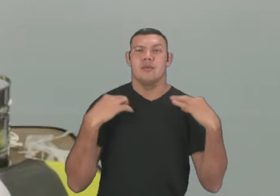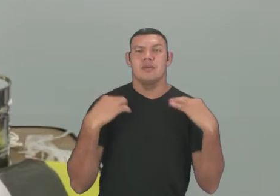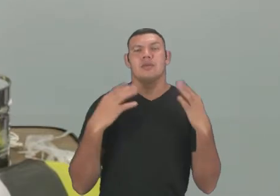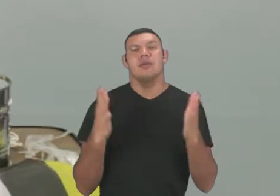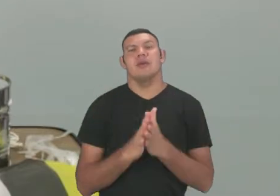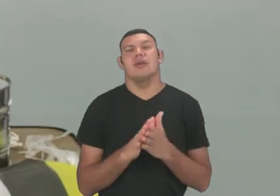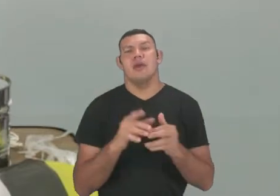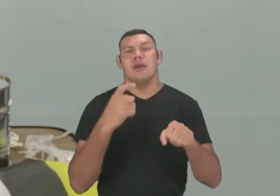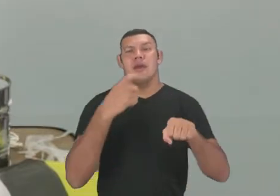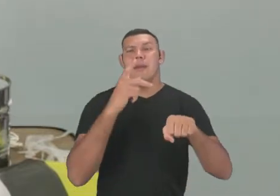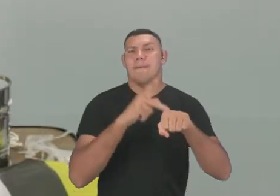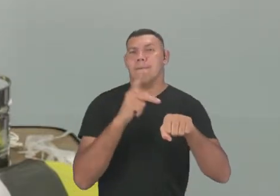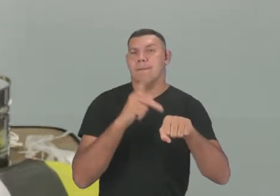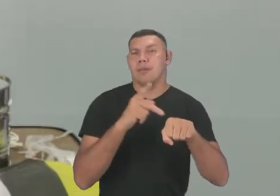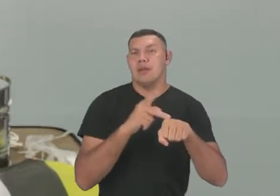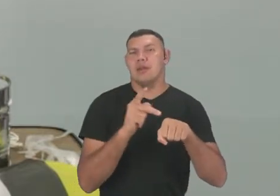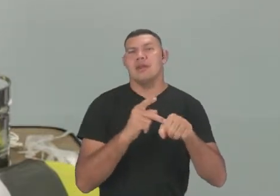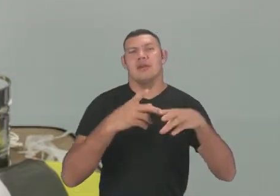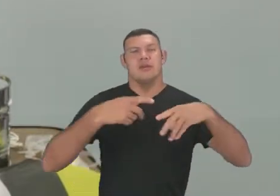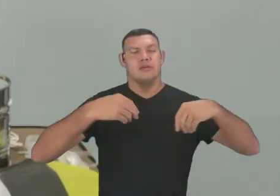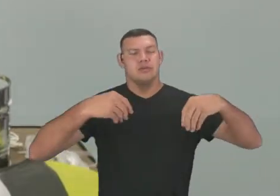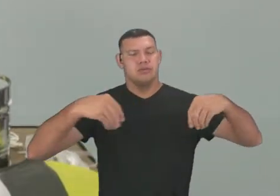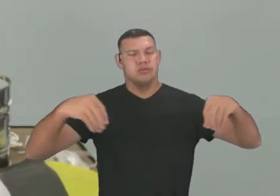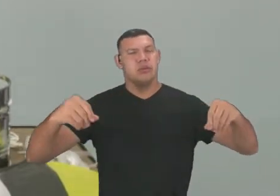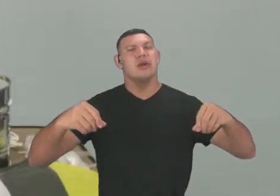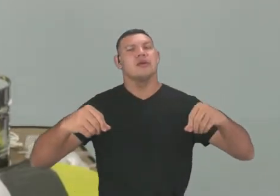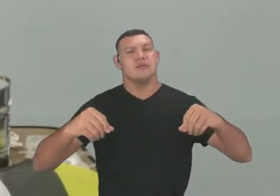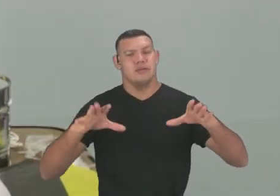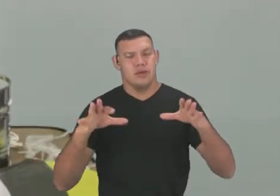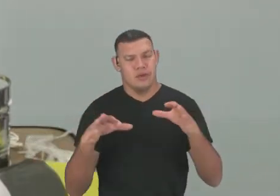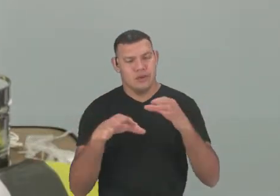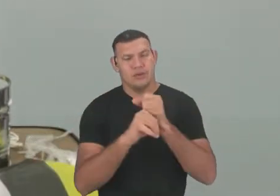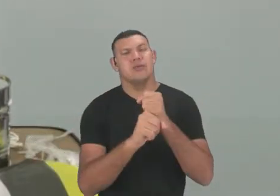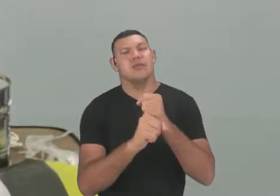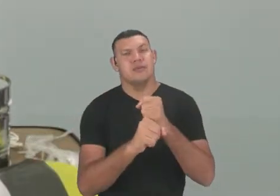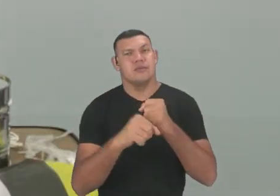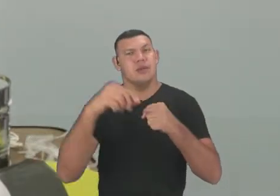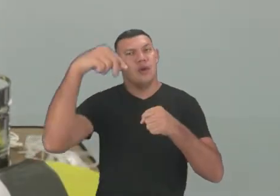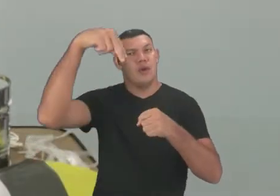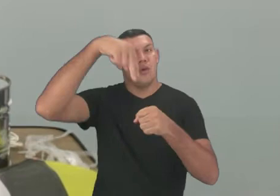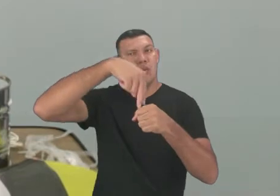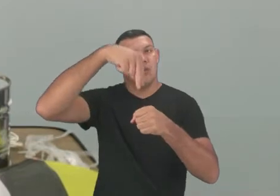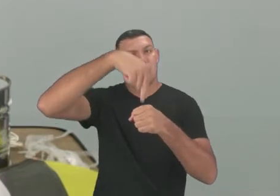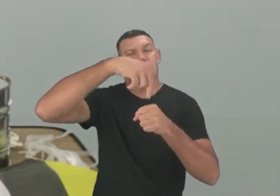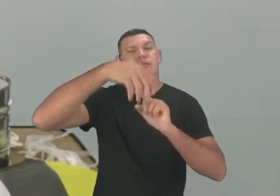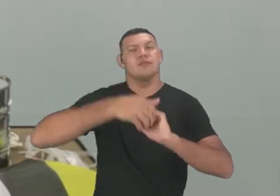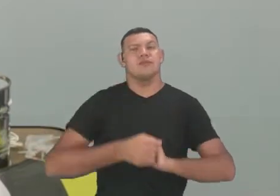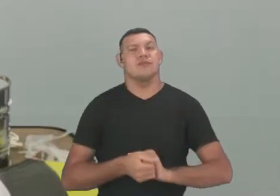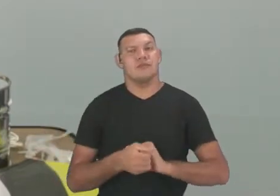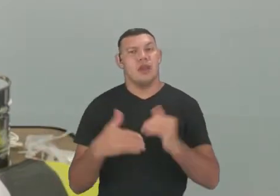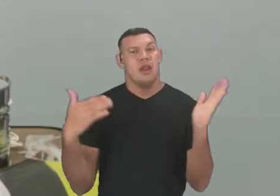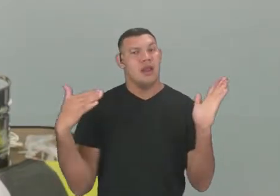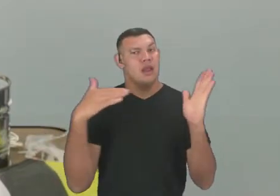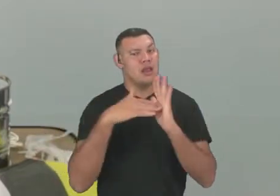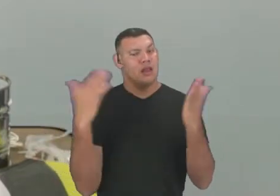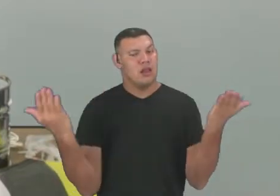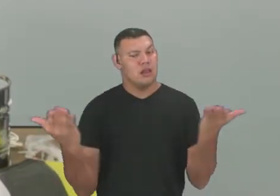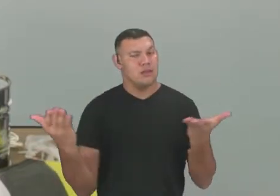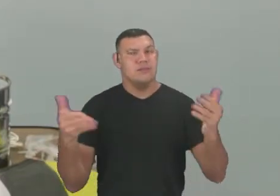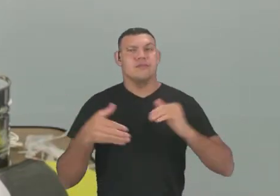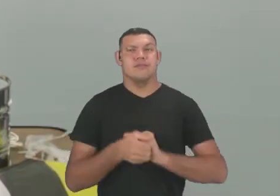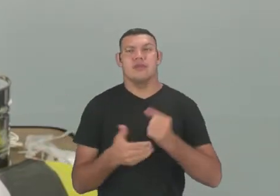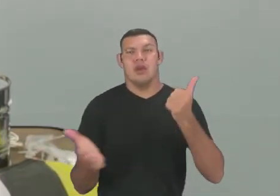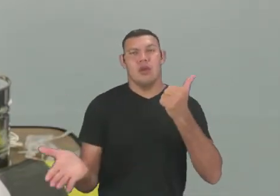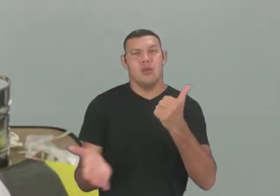pedras ou mesmo areia dentro onde prendia e colocava aqui em cima as penas, certo? Então, até hoje, a